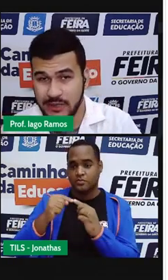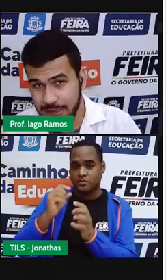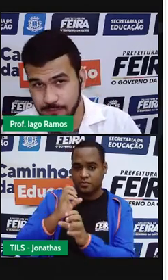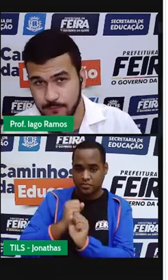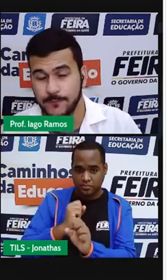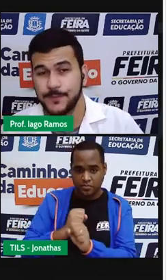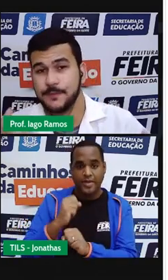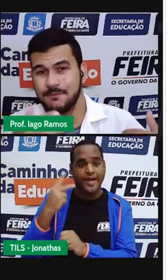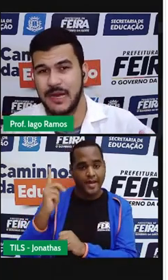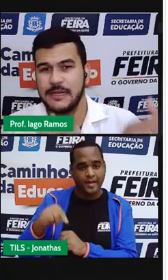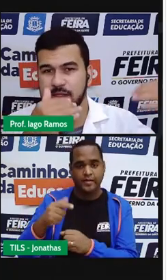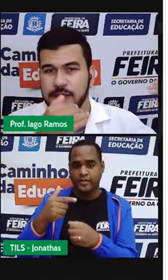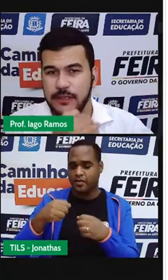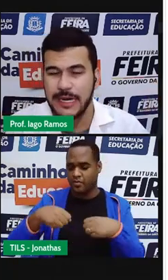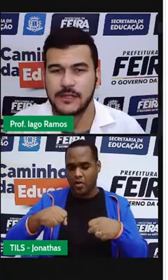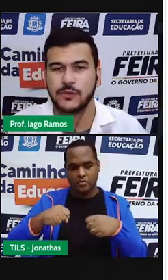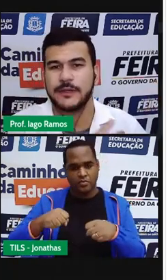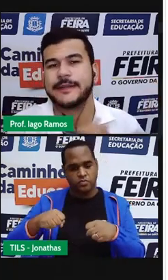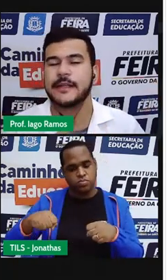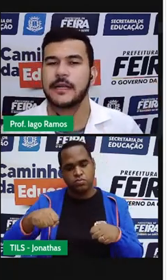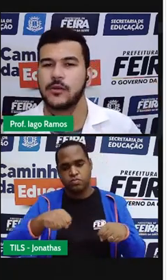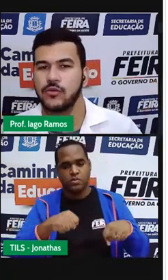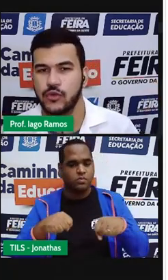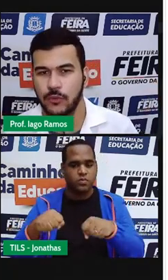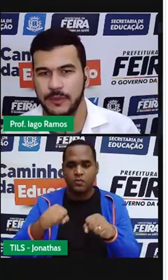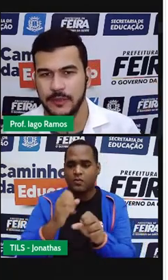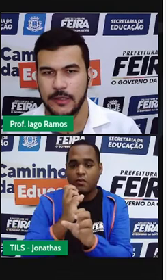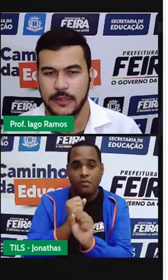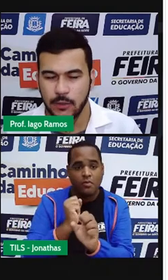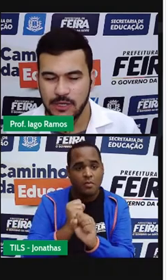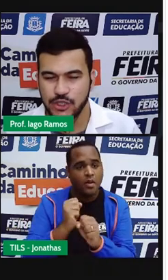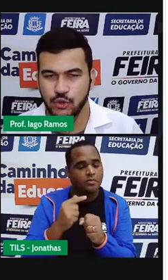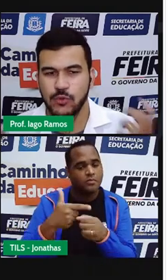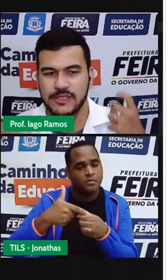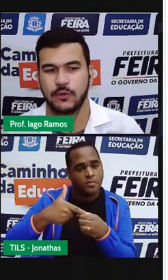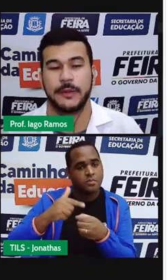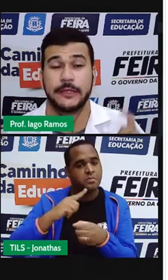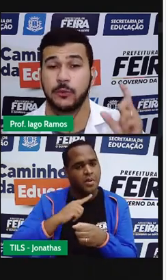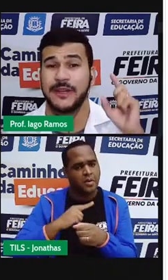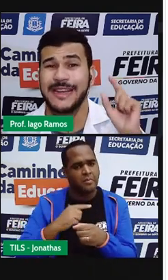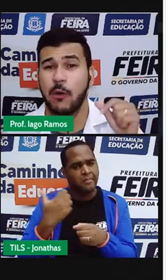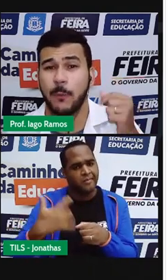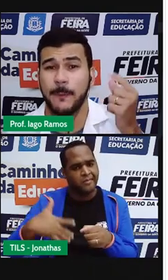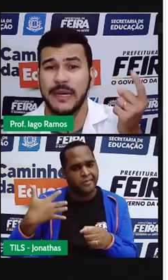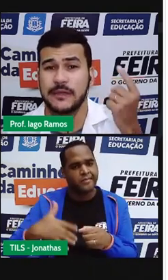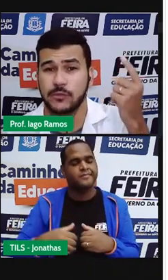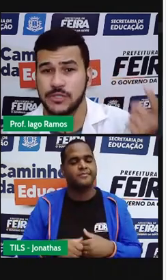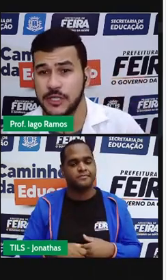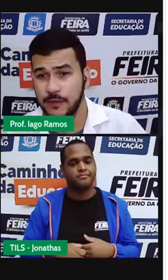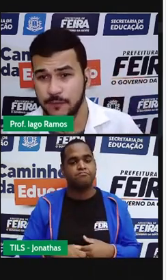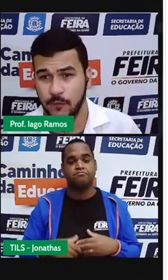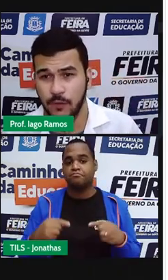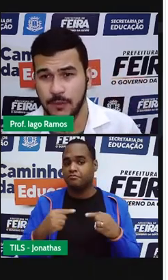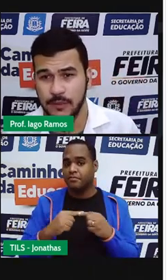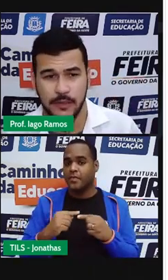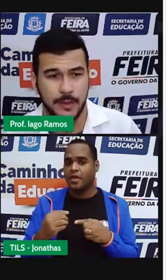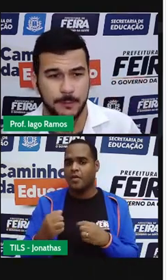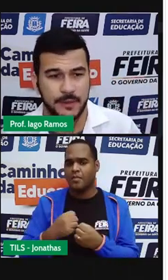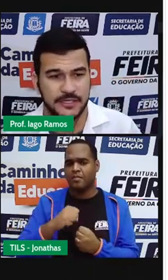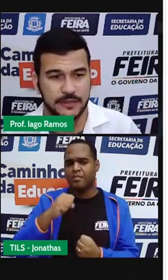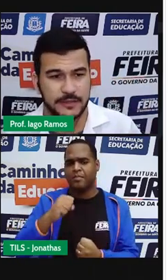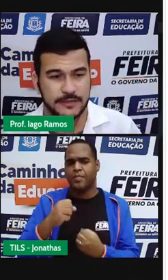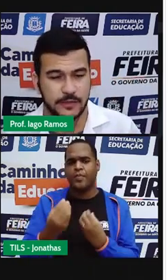roda, mais gasolina ela consome. Então, as duas aumentam. E aumentam de que forma?